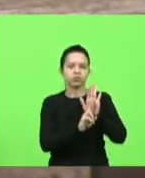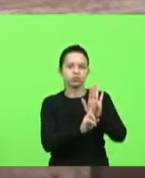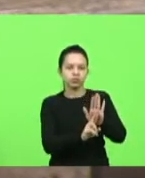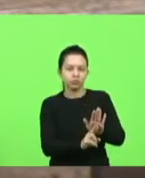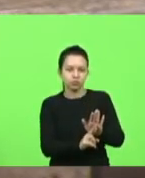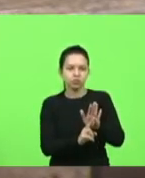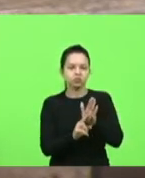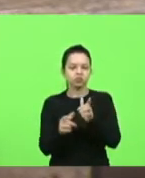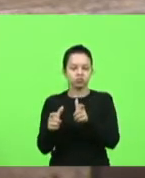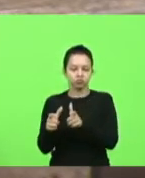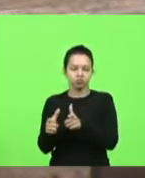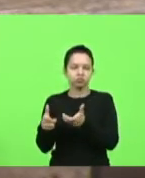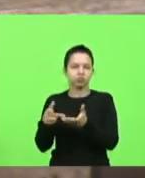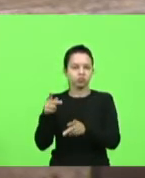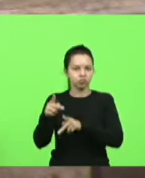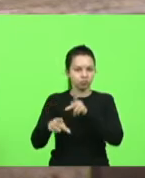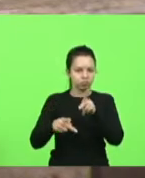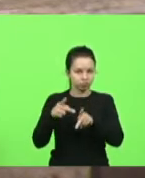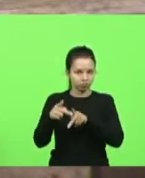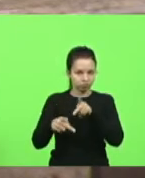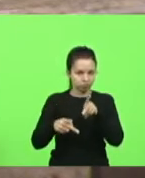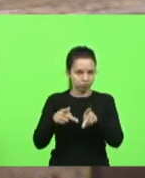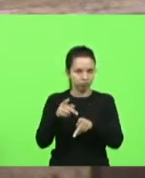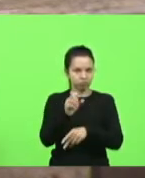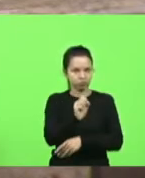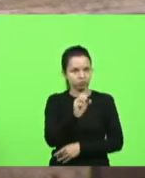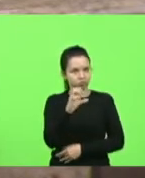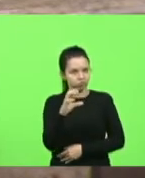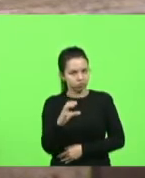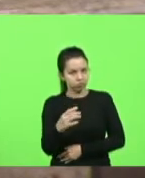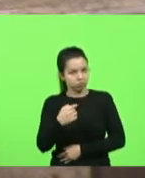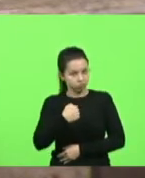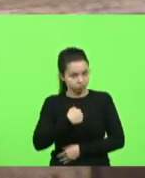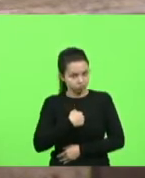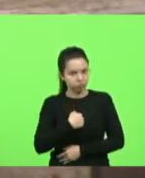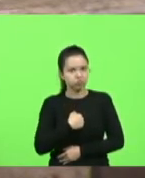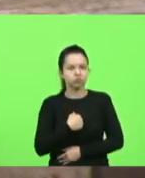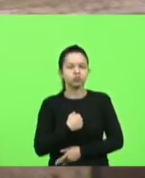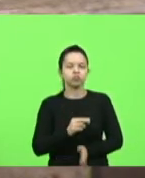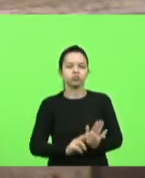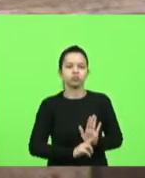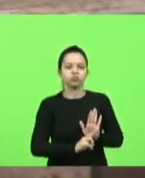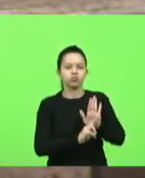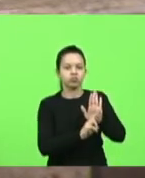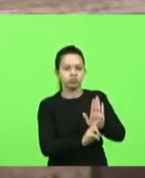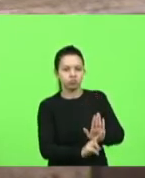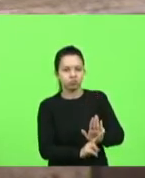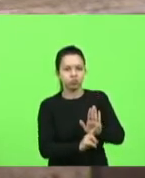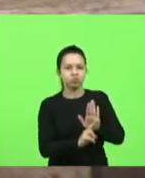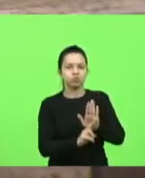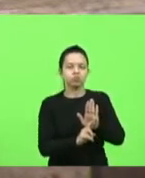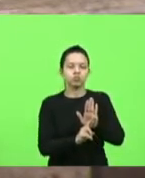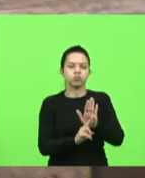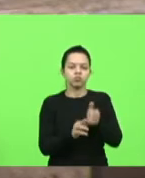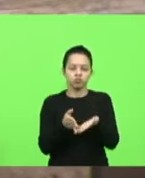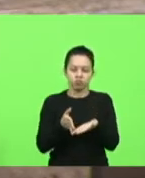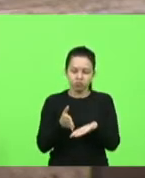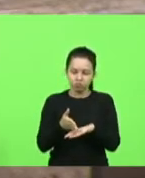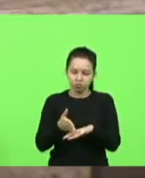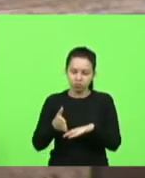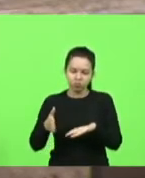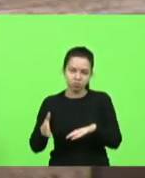povo catarinense e eu represento uma parcela do povo catarinense